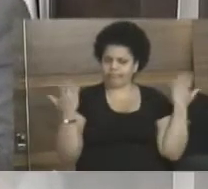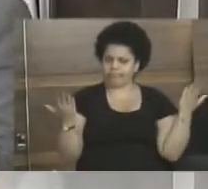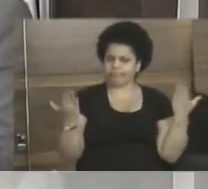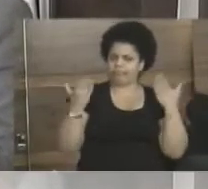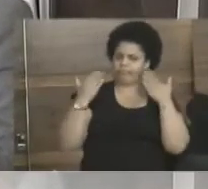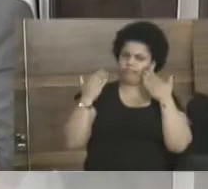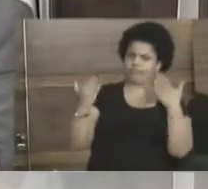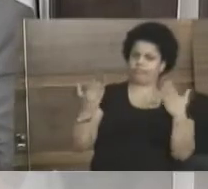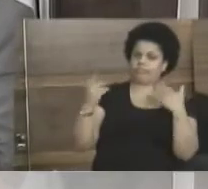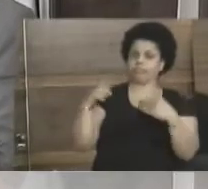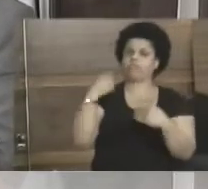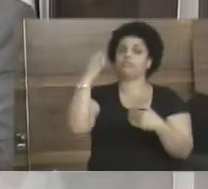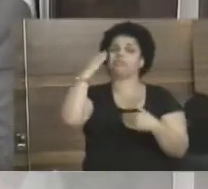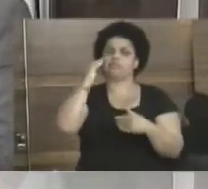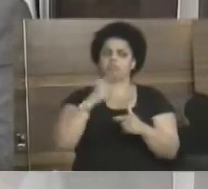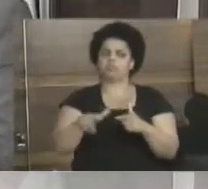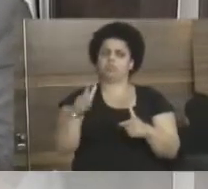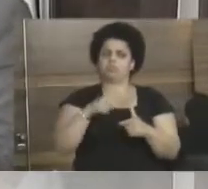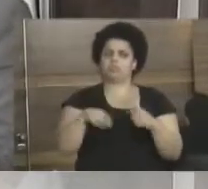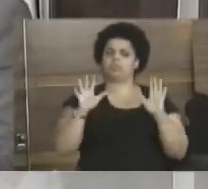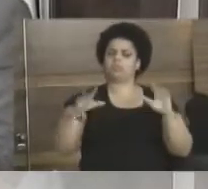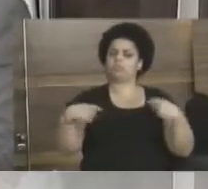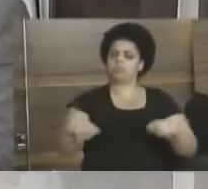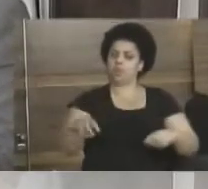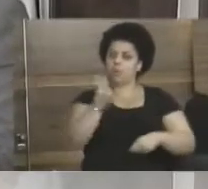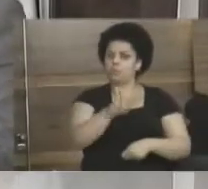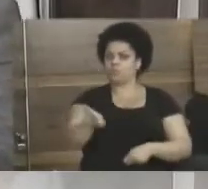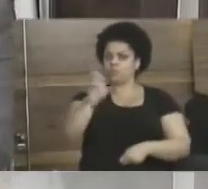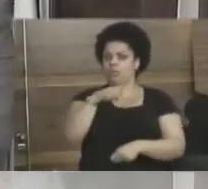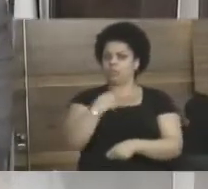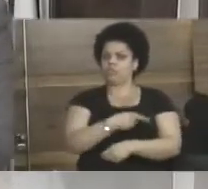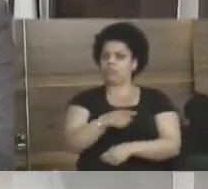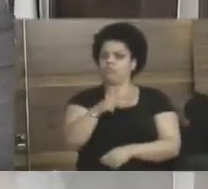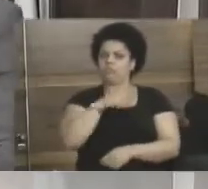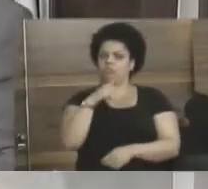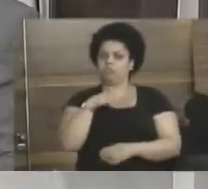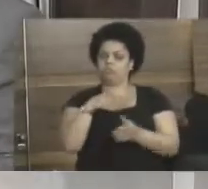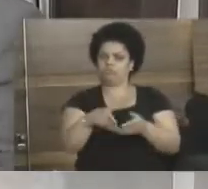A gente sabe da crise, mas vamos explorar, pelo menos, o que a gente tem. Por favor.